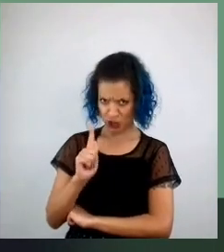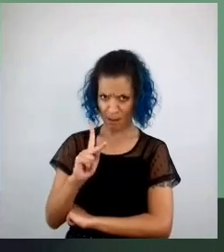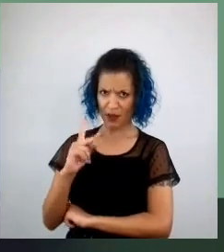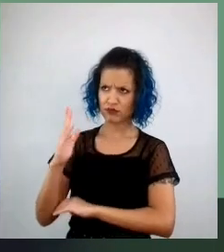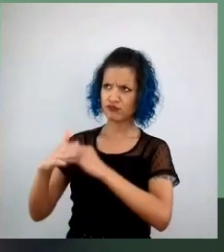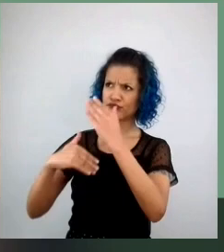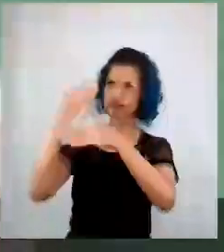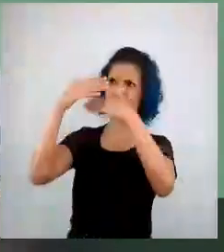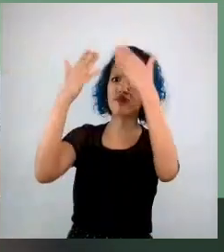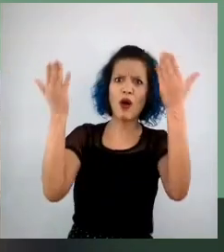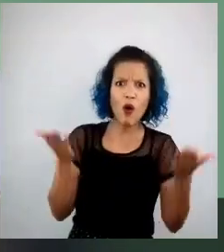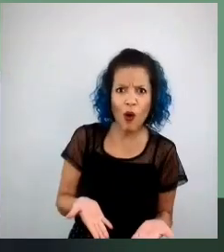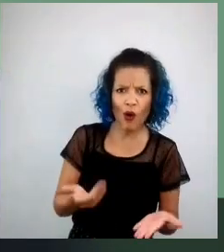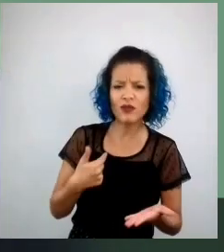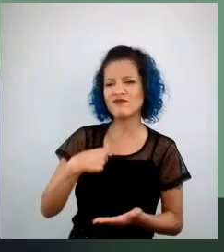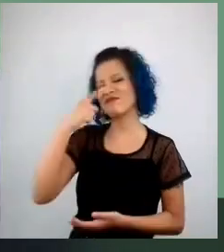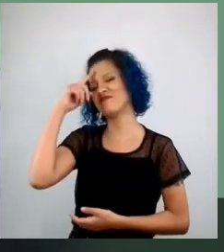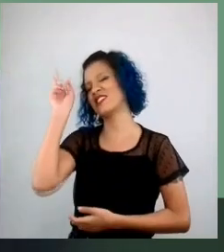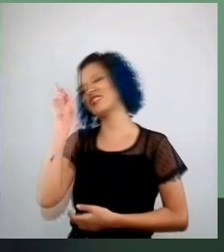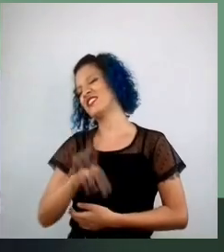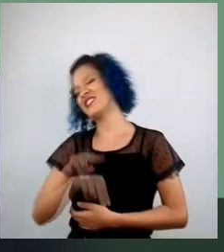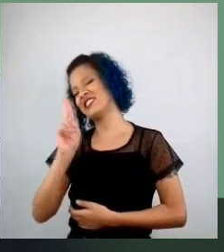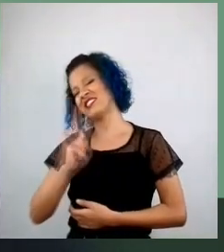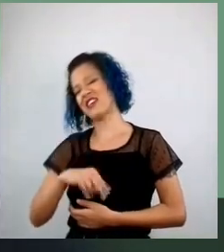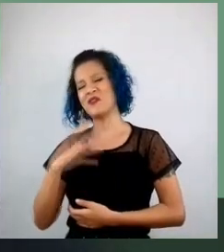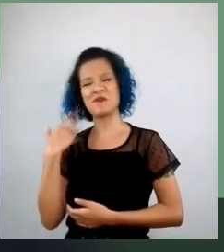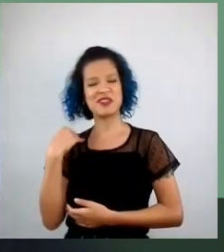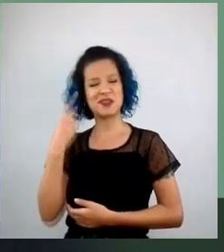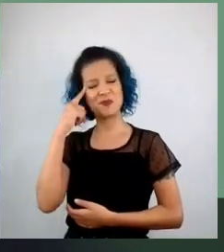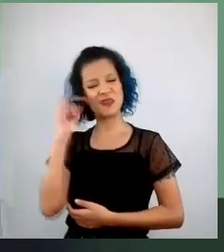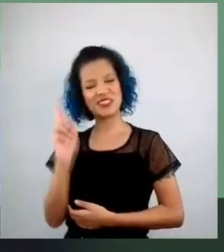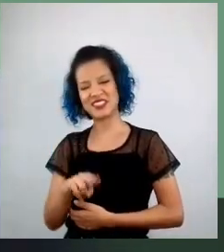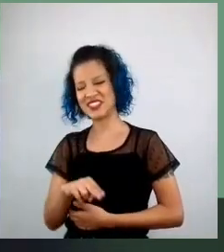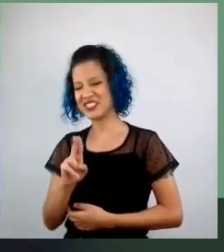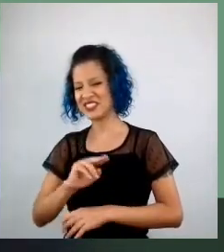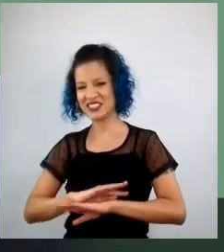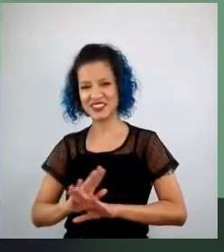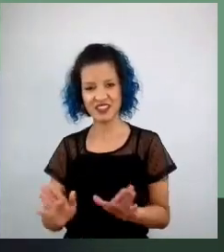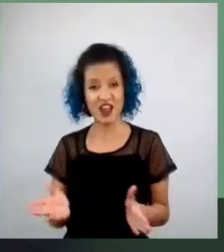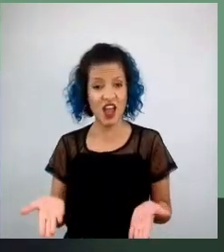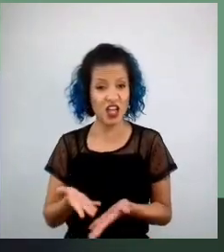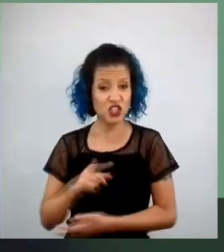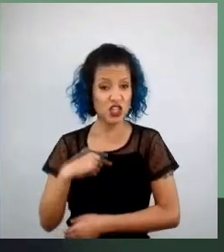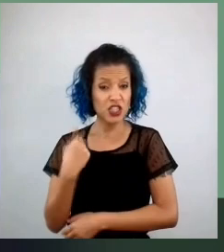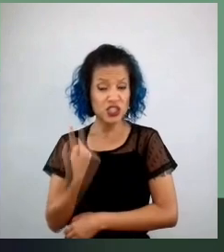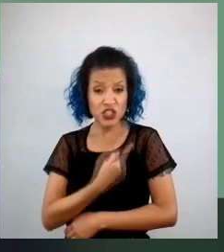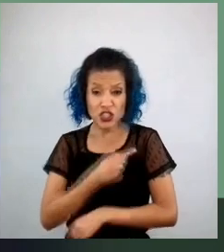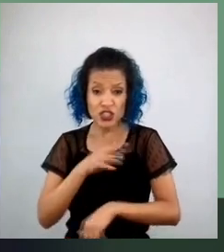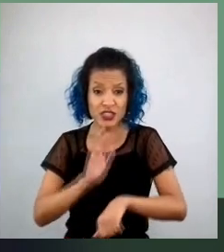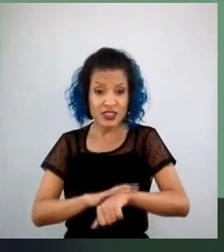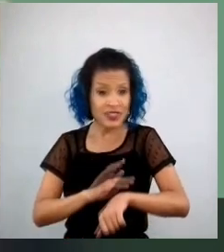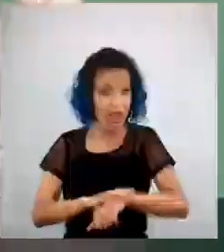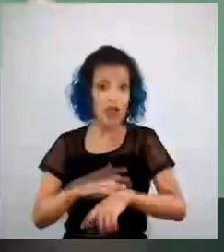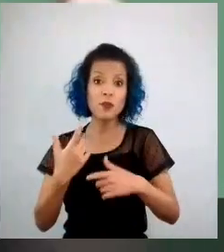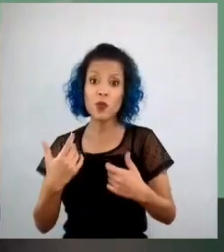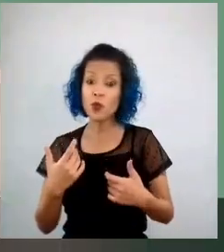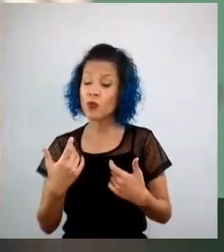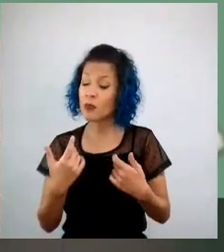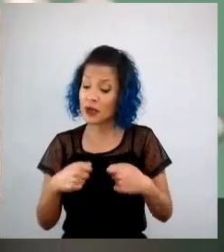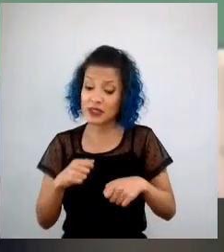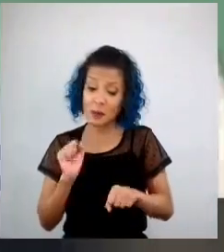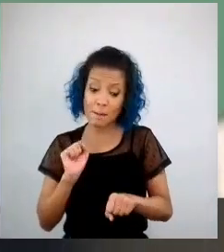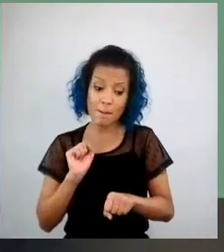eu queria dar os parabéns para cada um que dedica, gente, a gente não tem tempo para nada, o que é parar e dedicar o tempo para uma